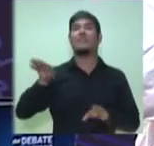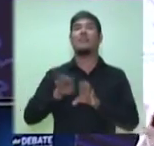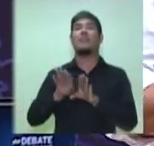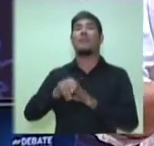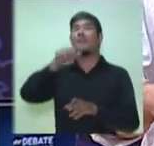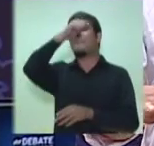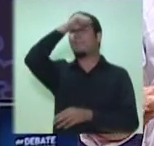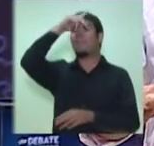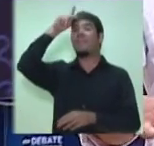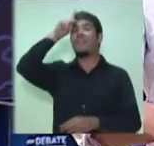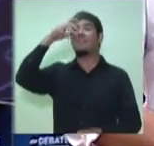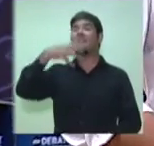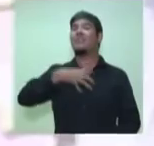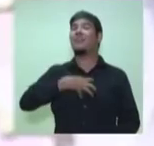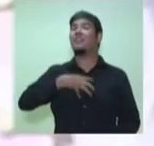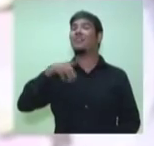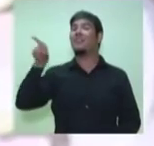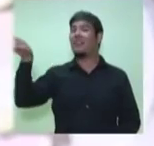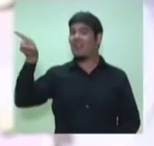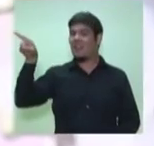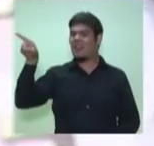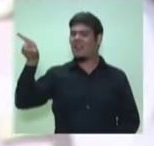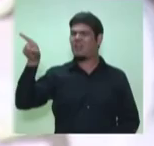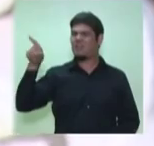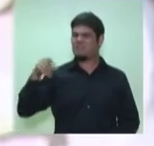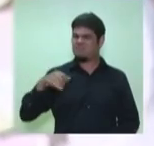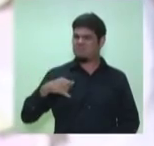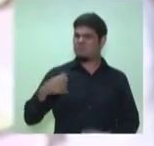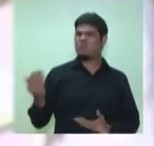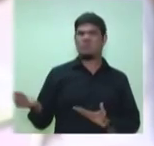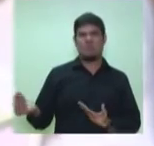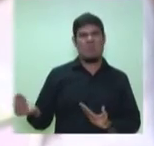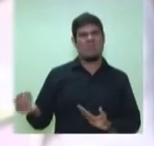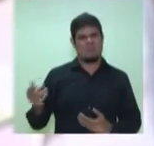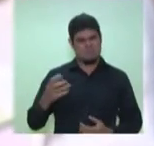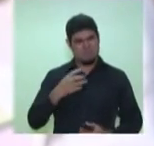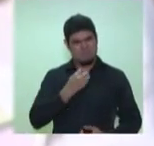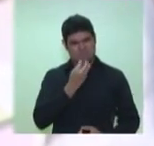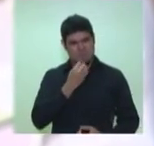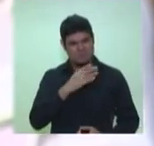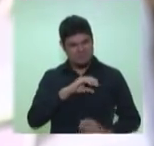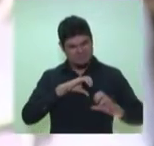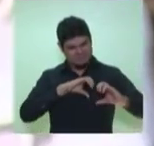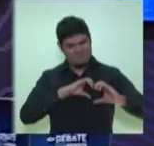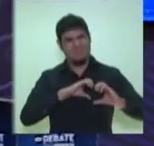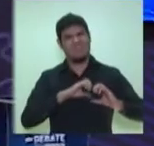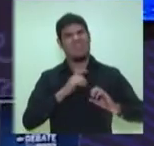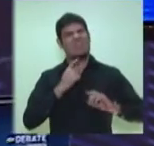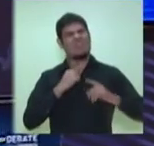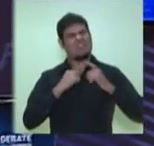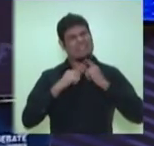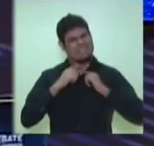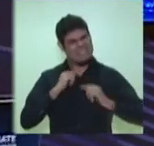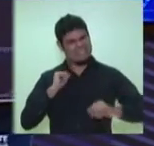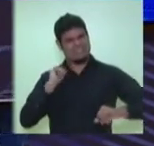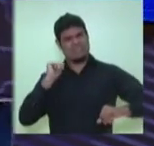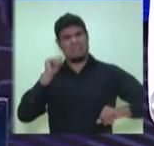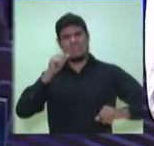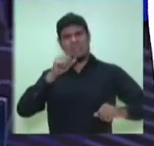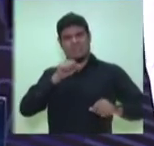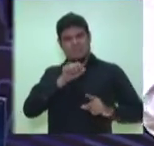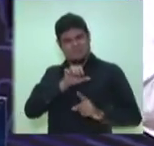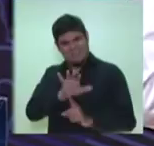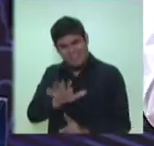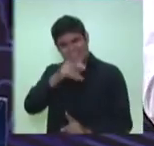sem nunca ter governado nada, mas cheio de vontade, cheio de bondade no coração, cheio de desejo de fazer o bem pelas pessoas, pessoas,